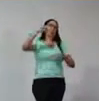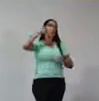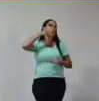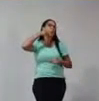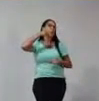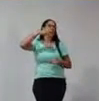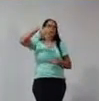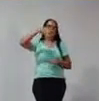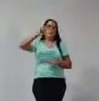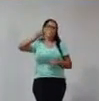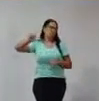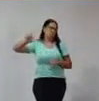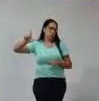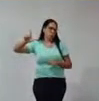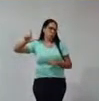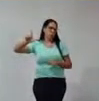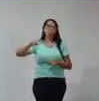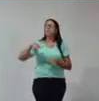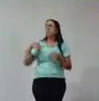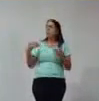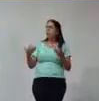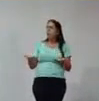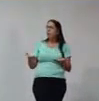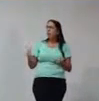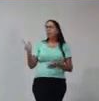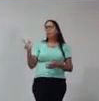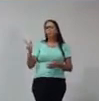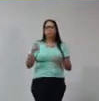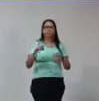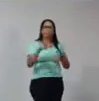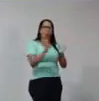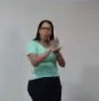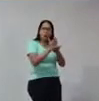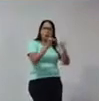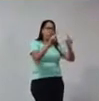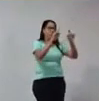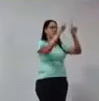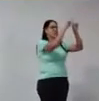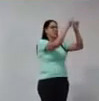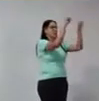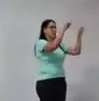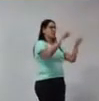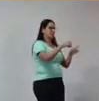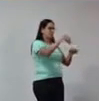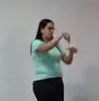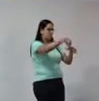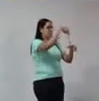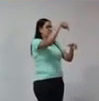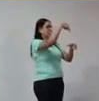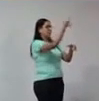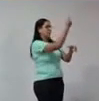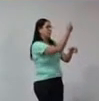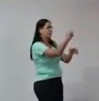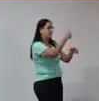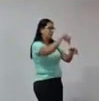Então, tem certas telas, como essa do Pollock, algumas do Pollock, que podem,